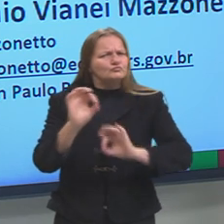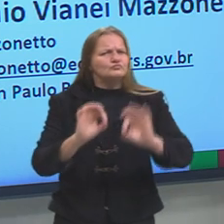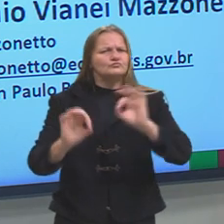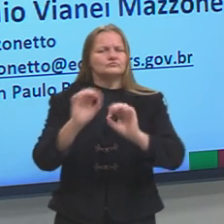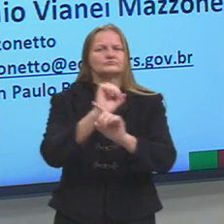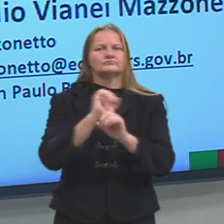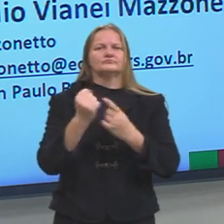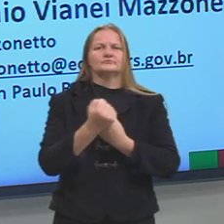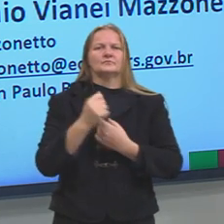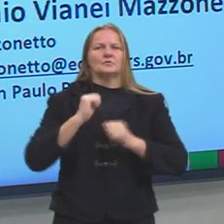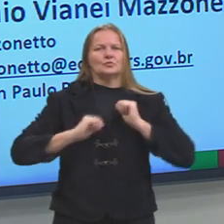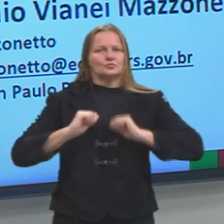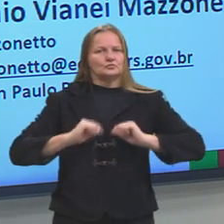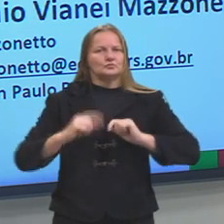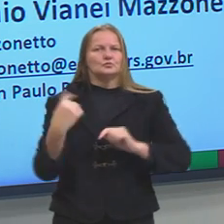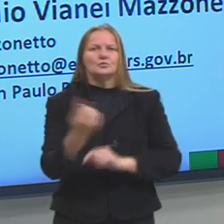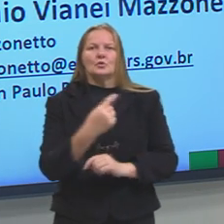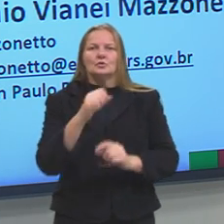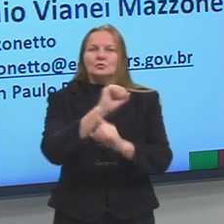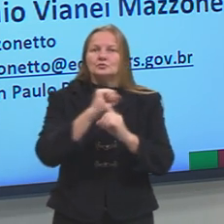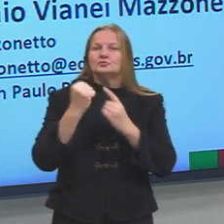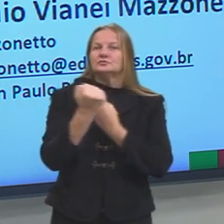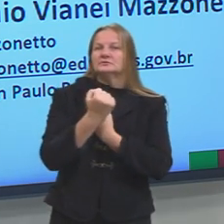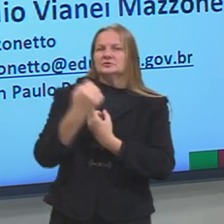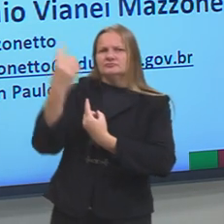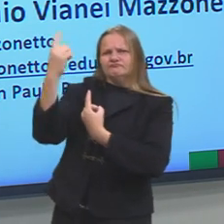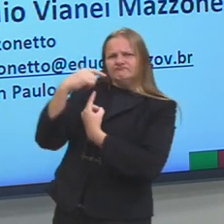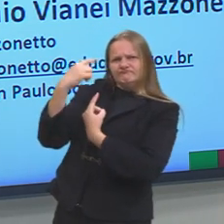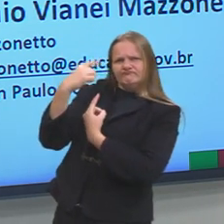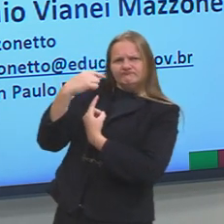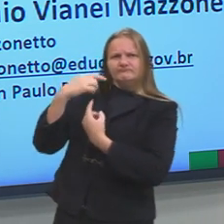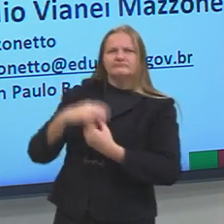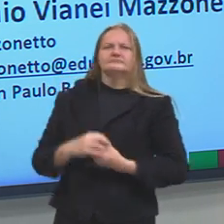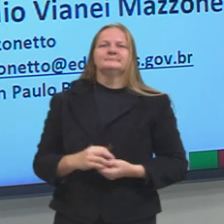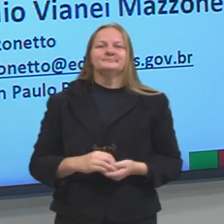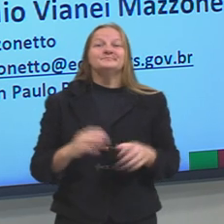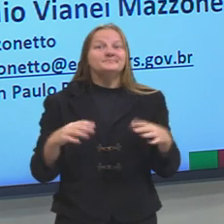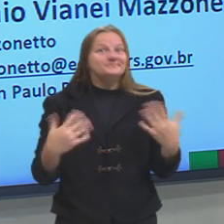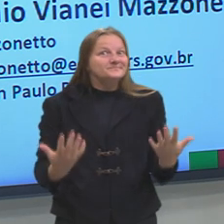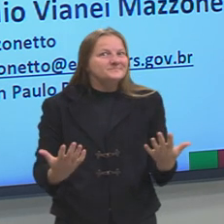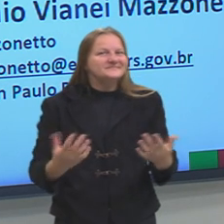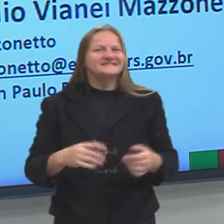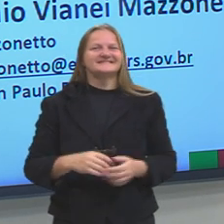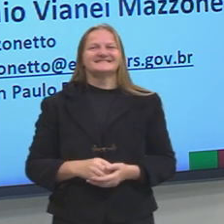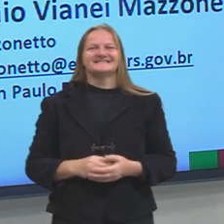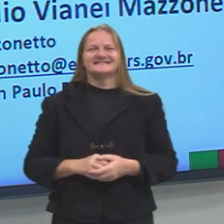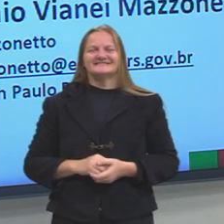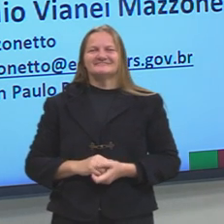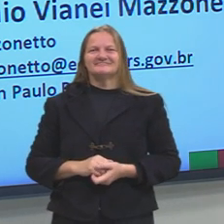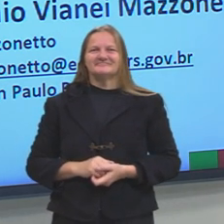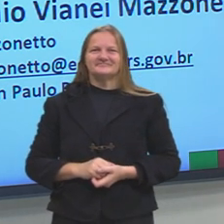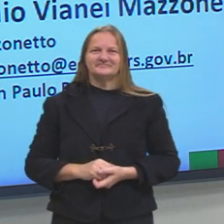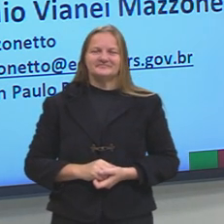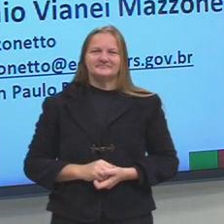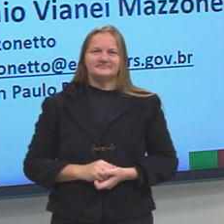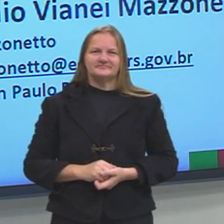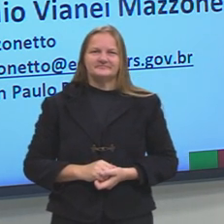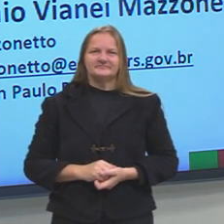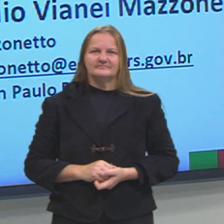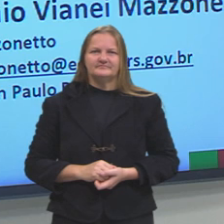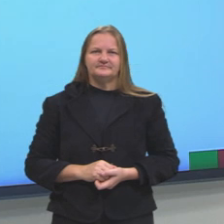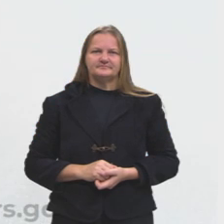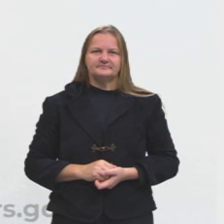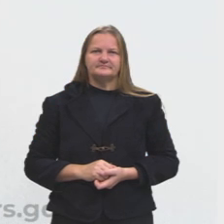nós atores ou se é a sociedade que impõe isso sobre nós, certo? Então vamos lá. Indivíduo e